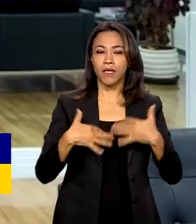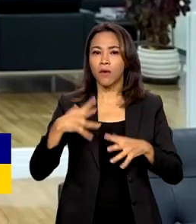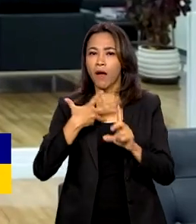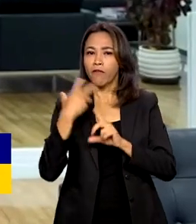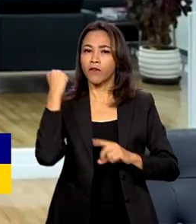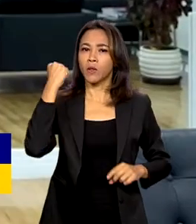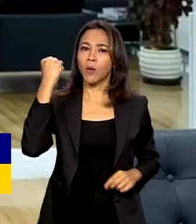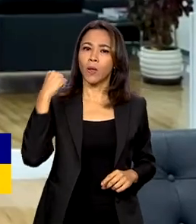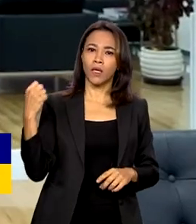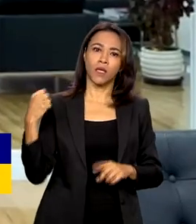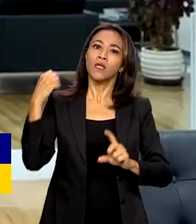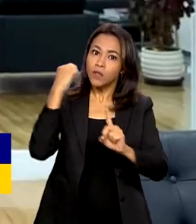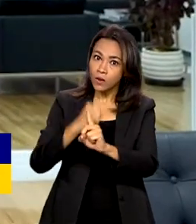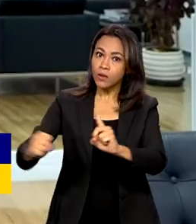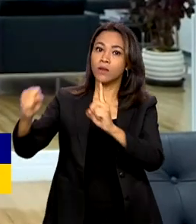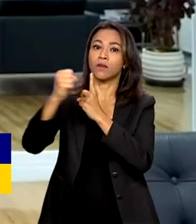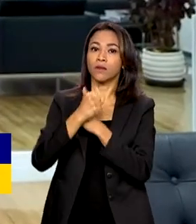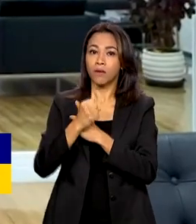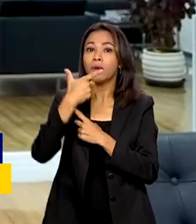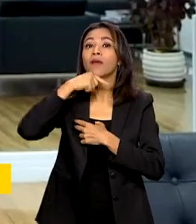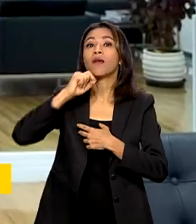social. É uma vitória de quem mais precisa.